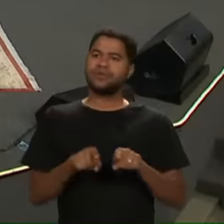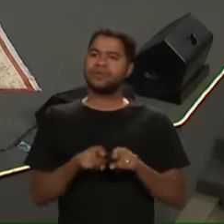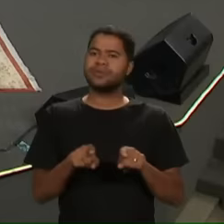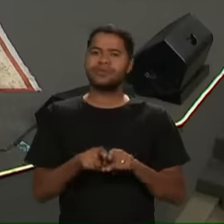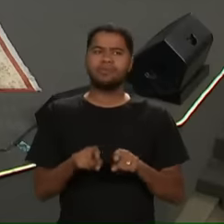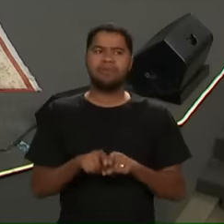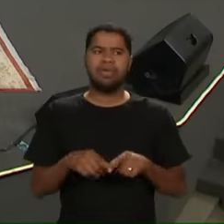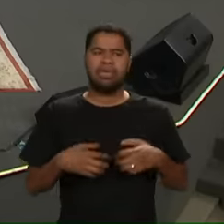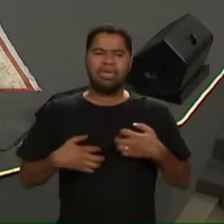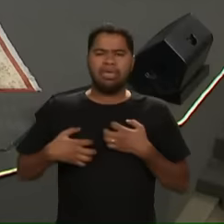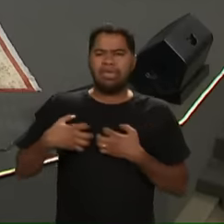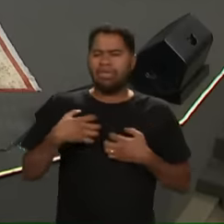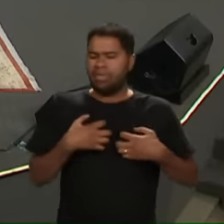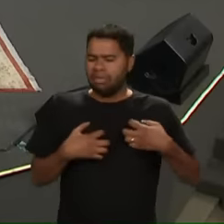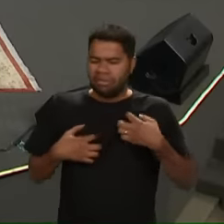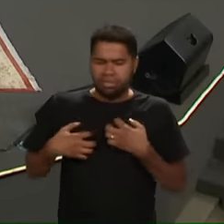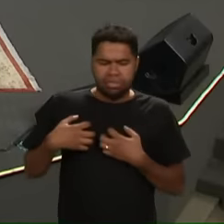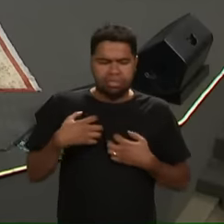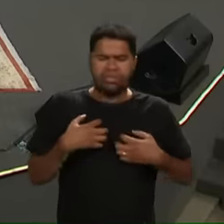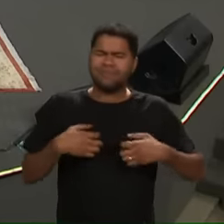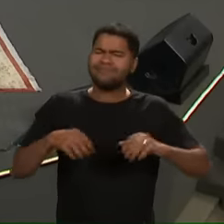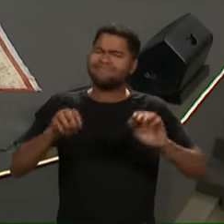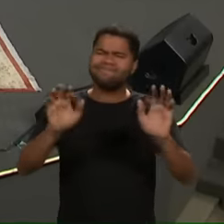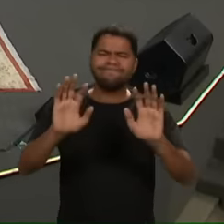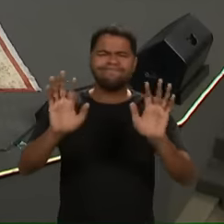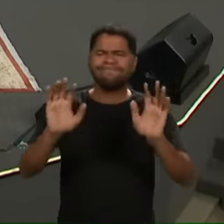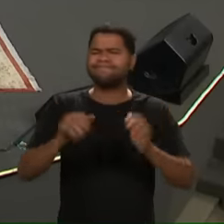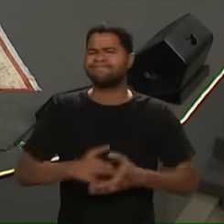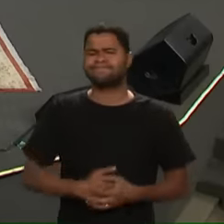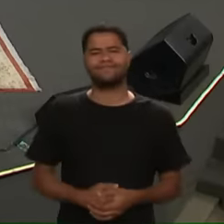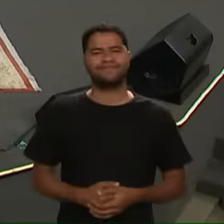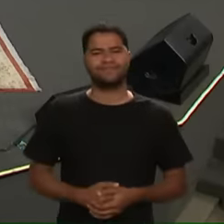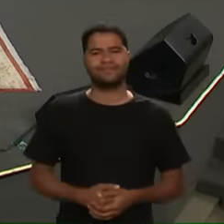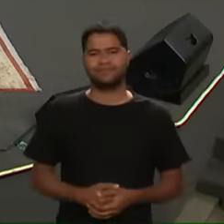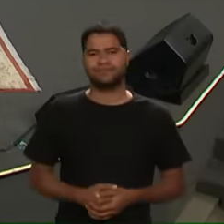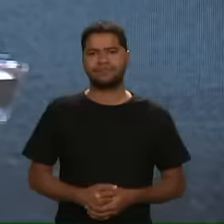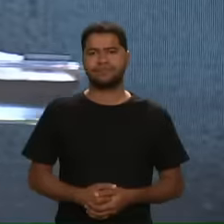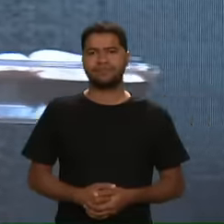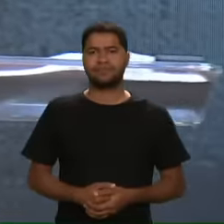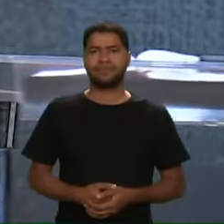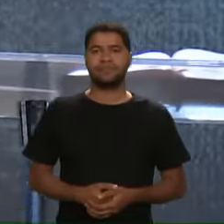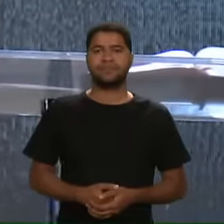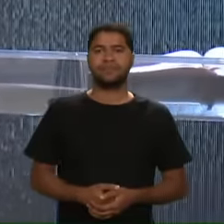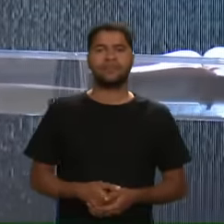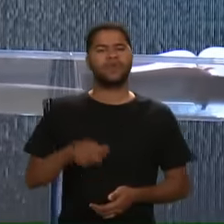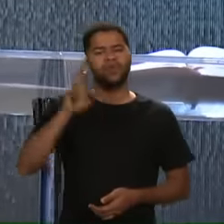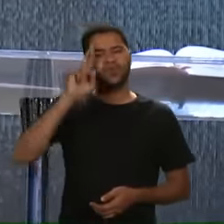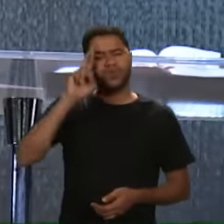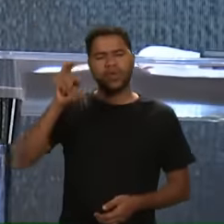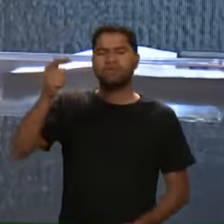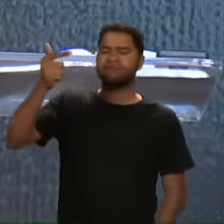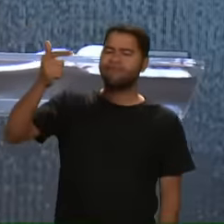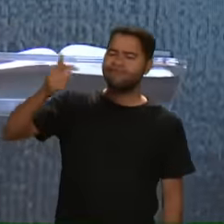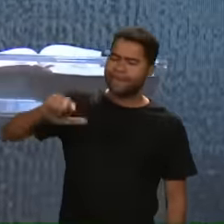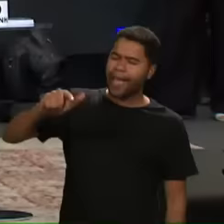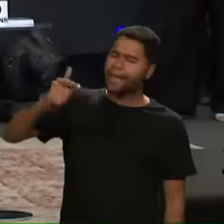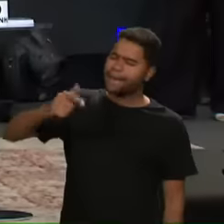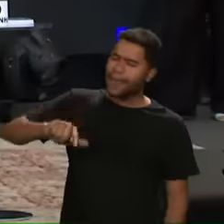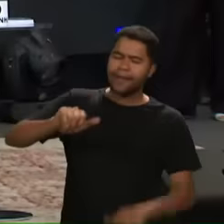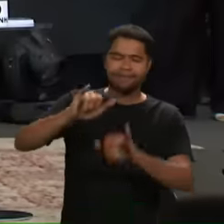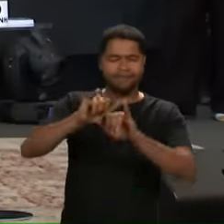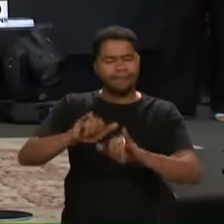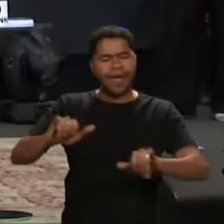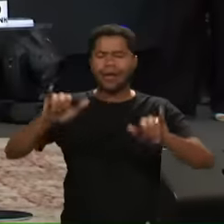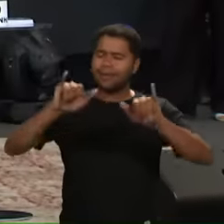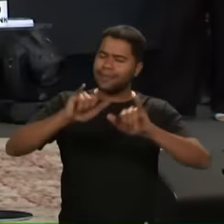Atemorize Atemorizar É ter Medo O Senhor Repete Repete Repete